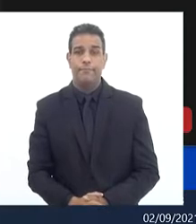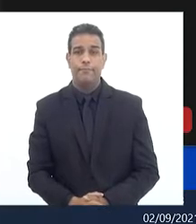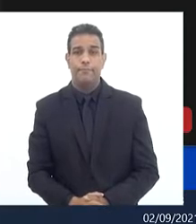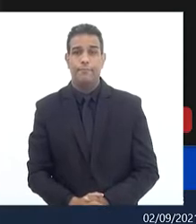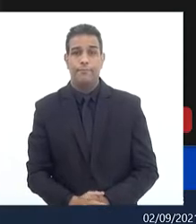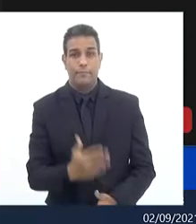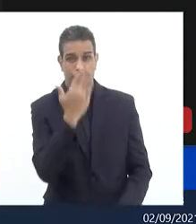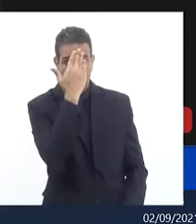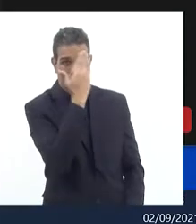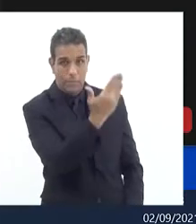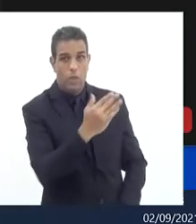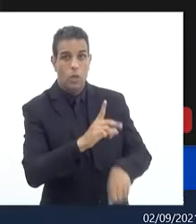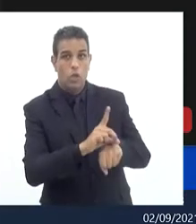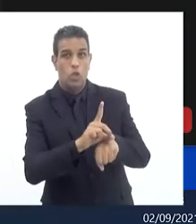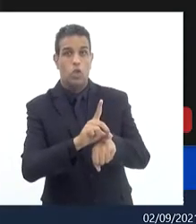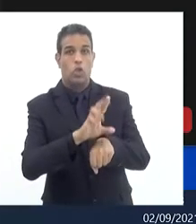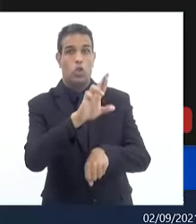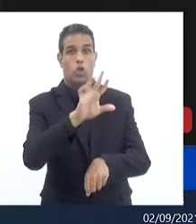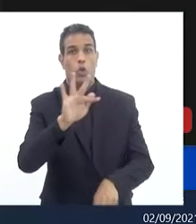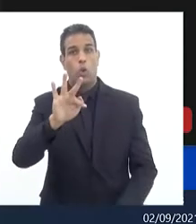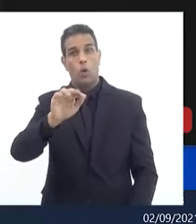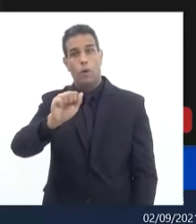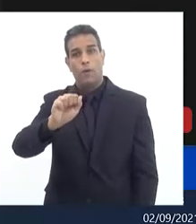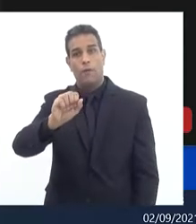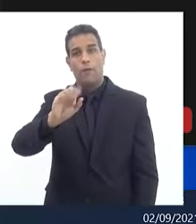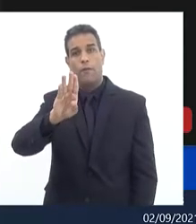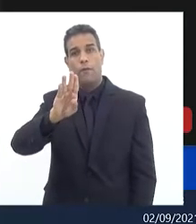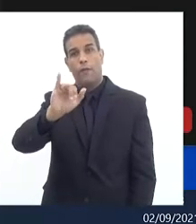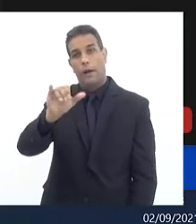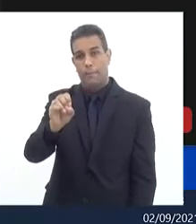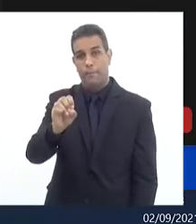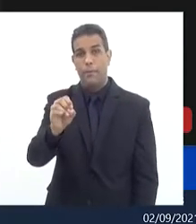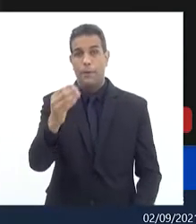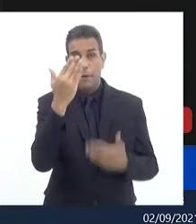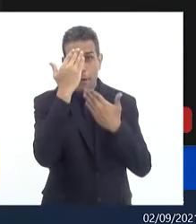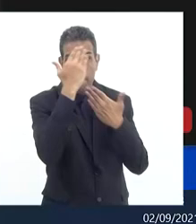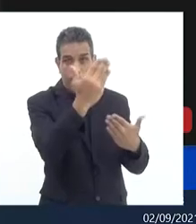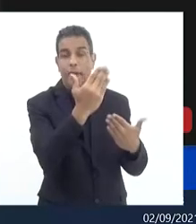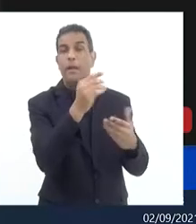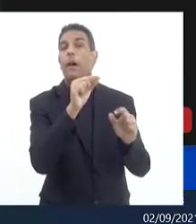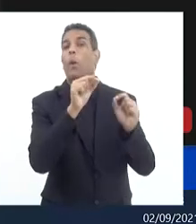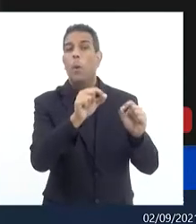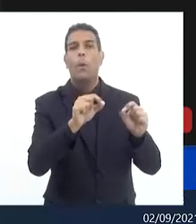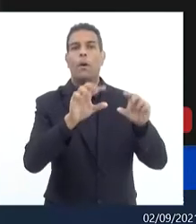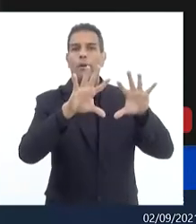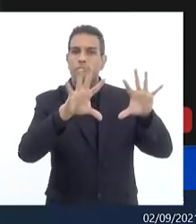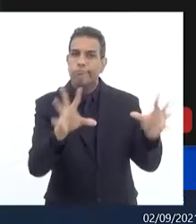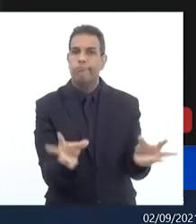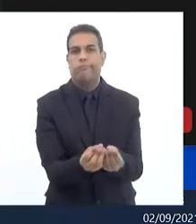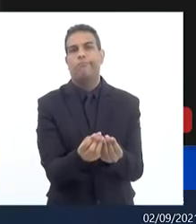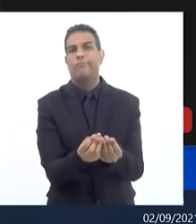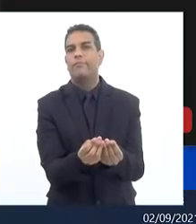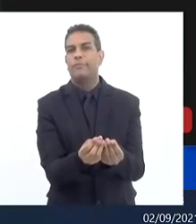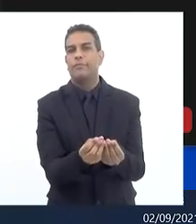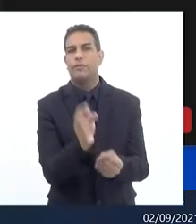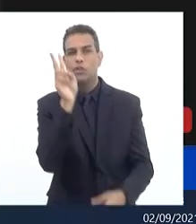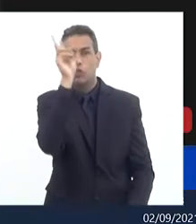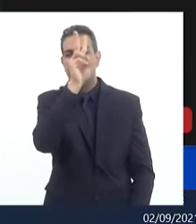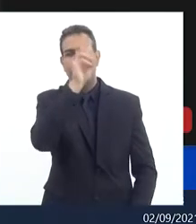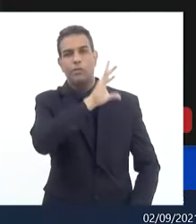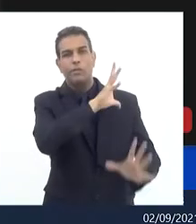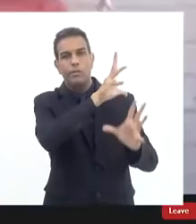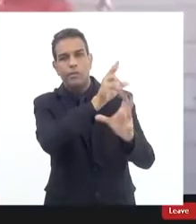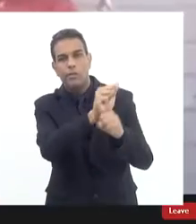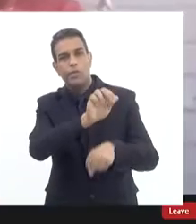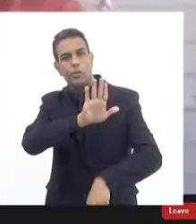Obrigada doutor Fábio bastante elucidativa sua contribuição aqui